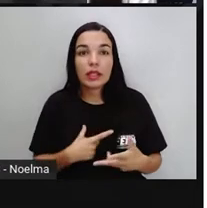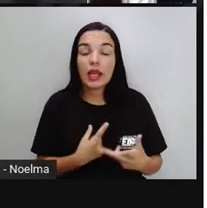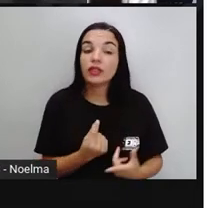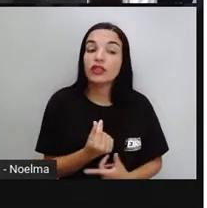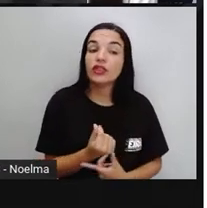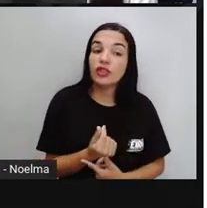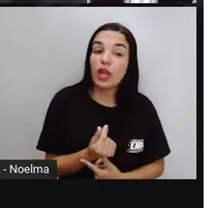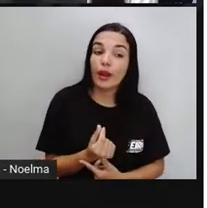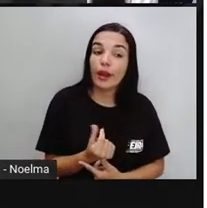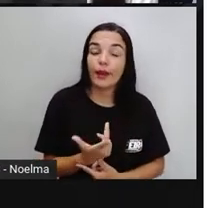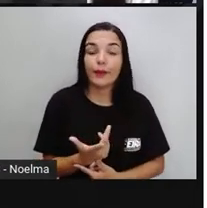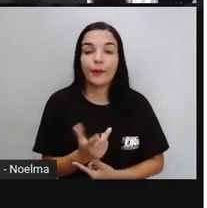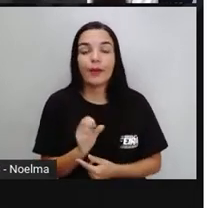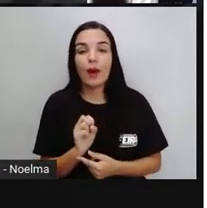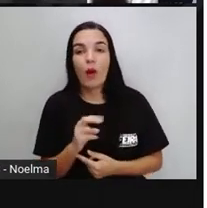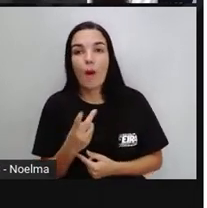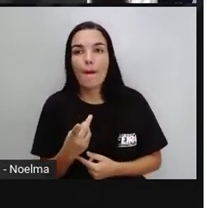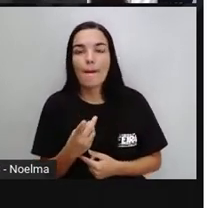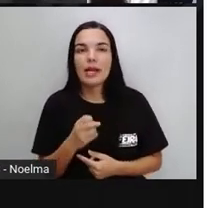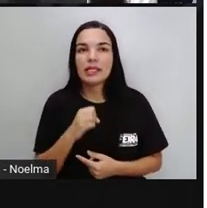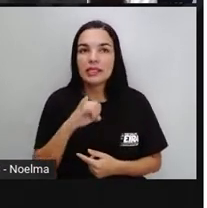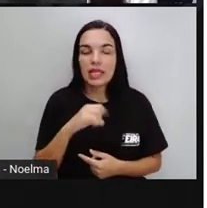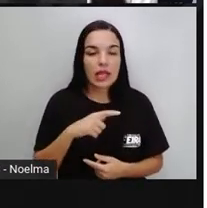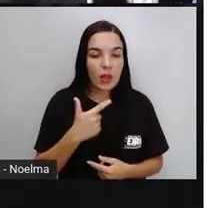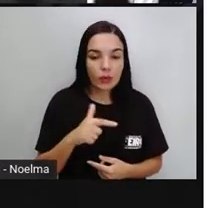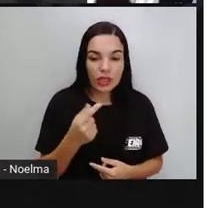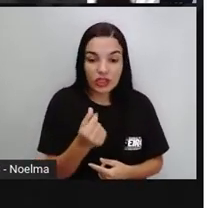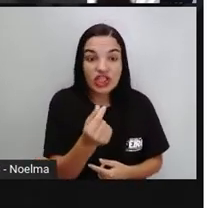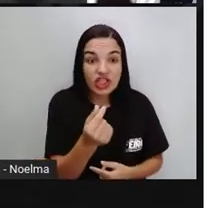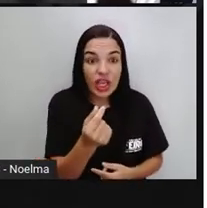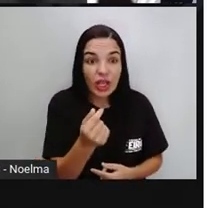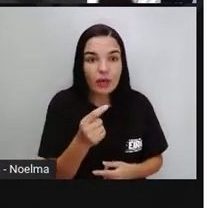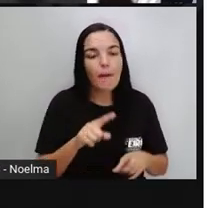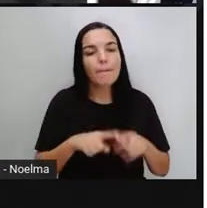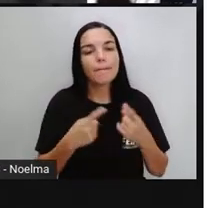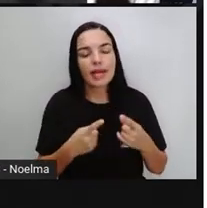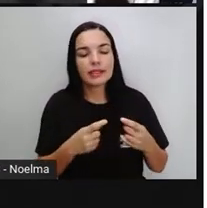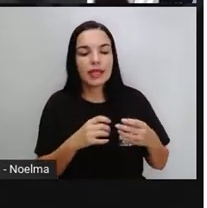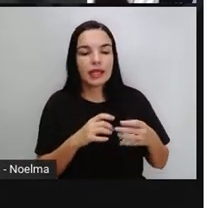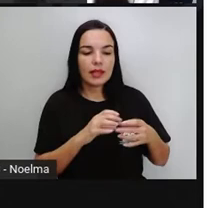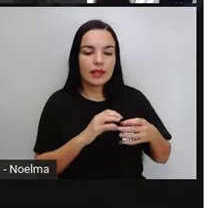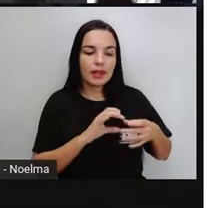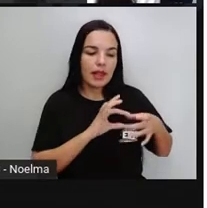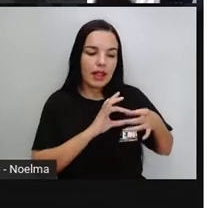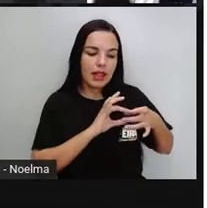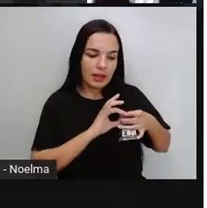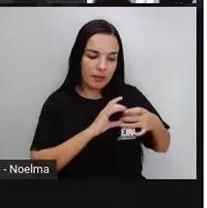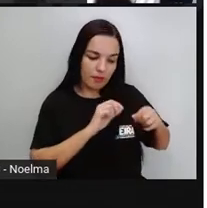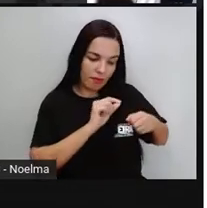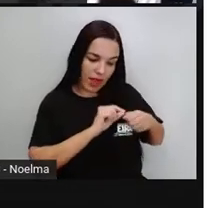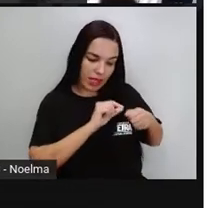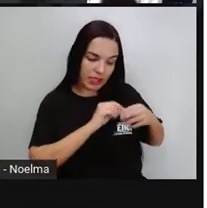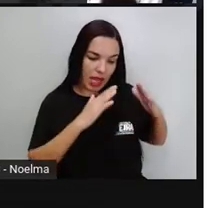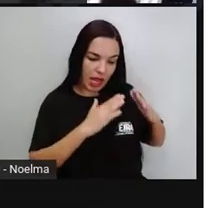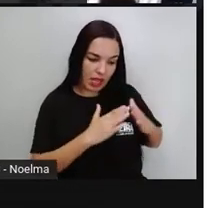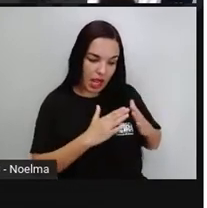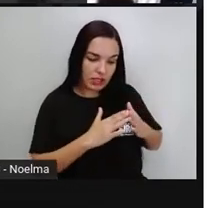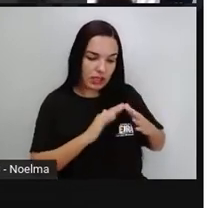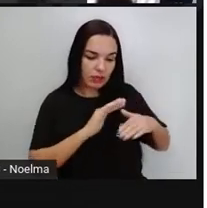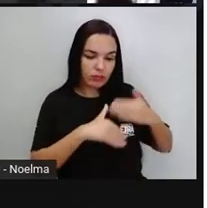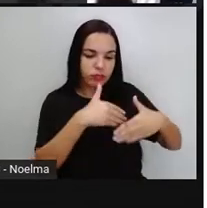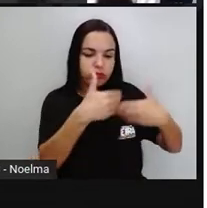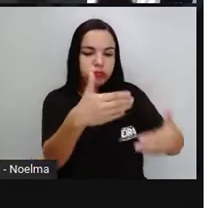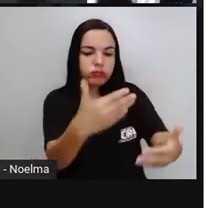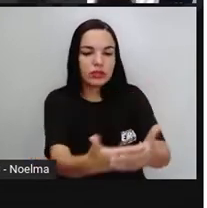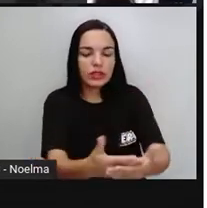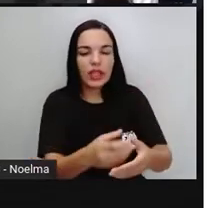ou que... Mesmo que não seja um valor em dinheiro, mas algo que é passado e deixado aí por alguém para outra pessoa.